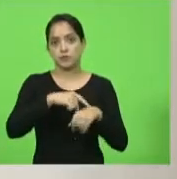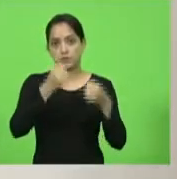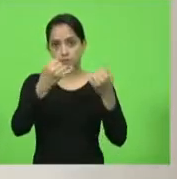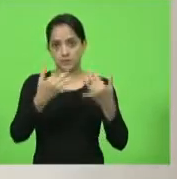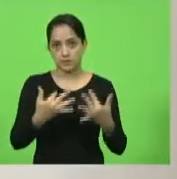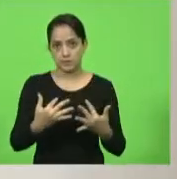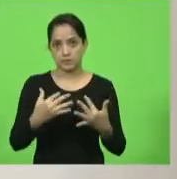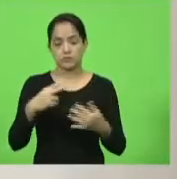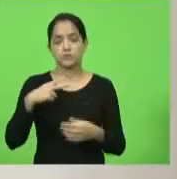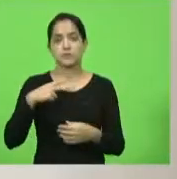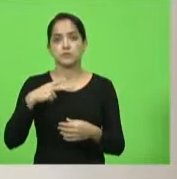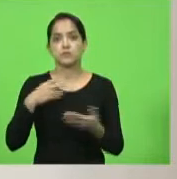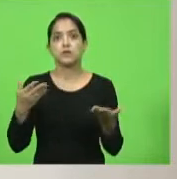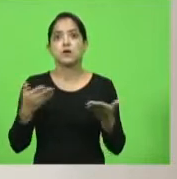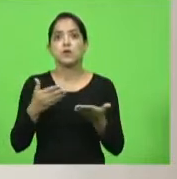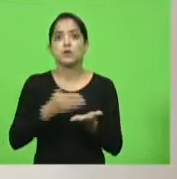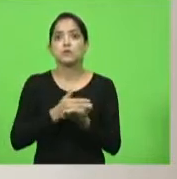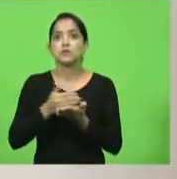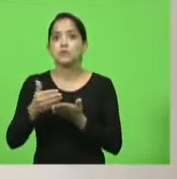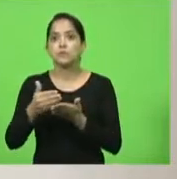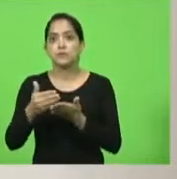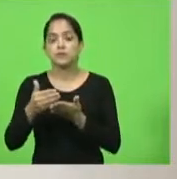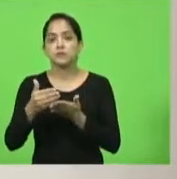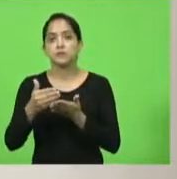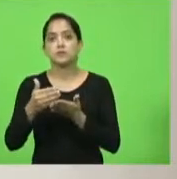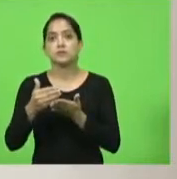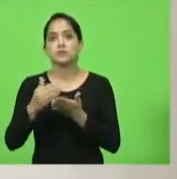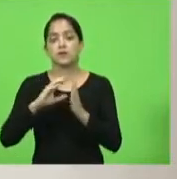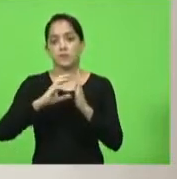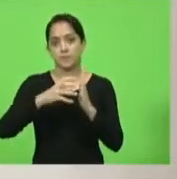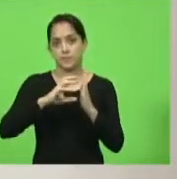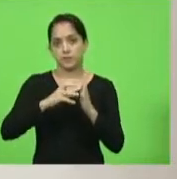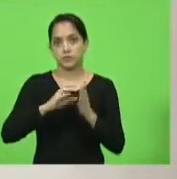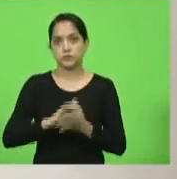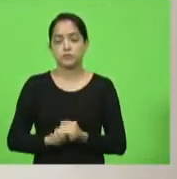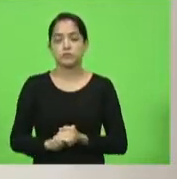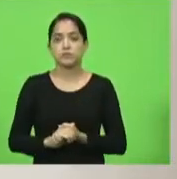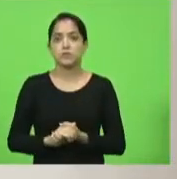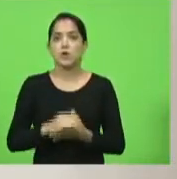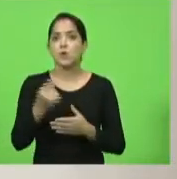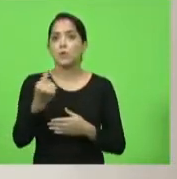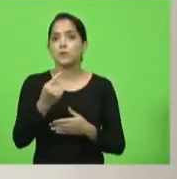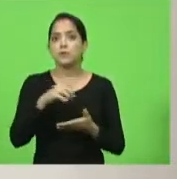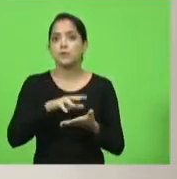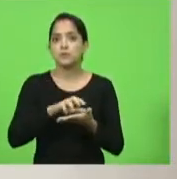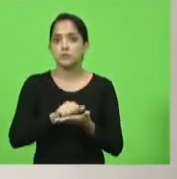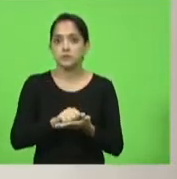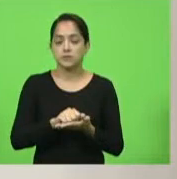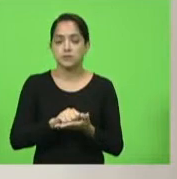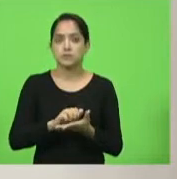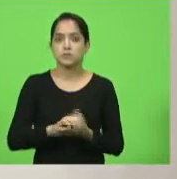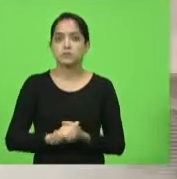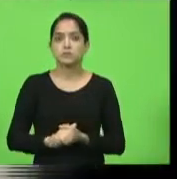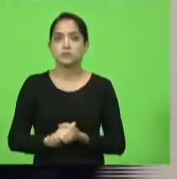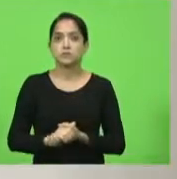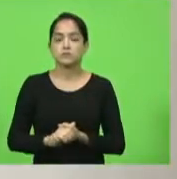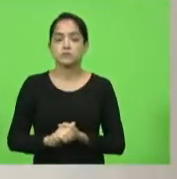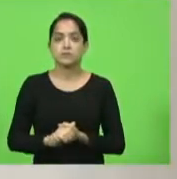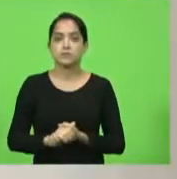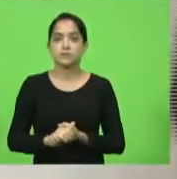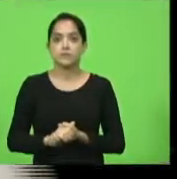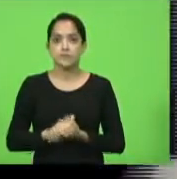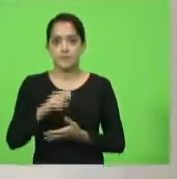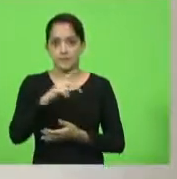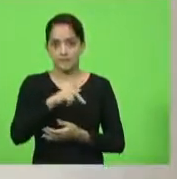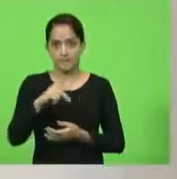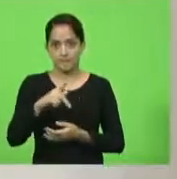agora no horário destinado aos partidos políticos. E hoje o primeiro partido, o primeiro bloco, será o